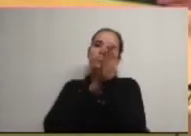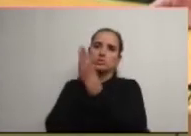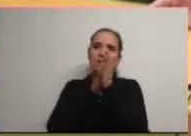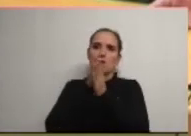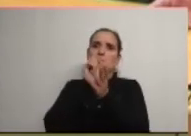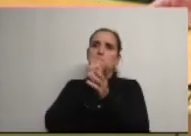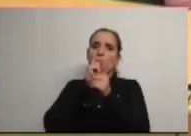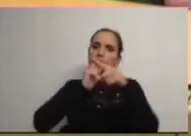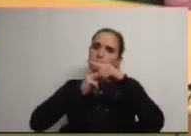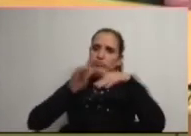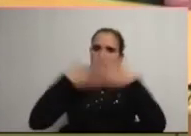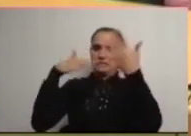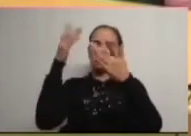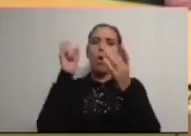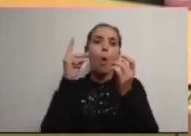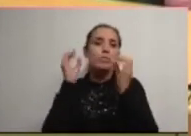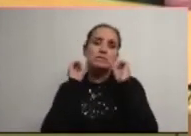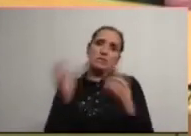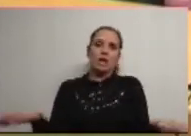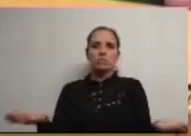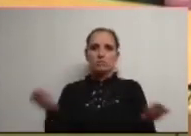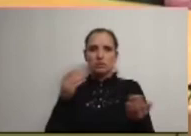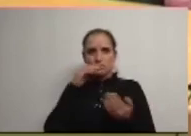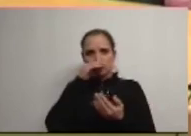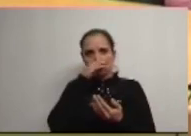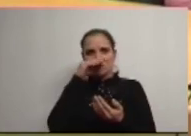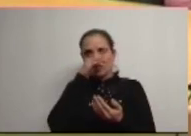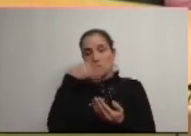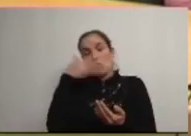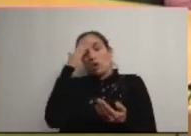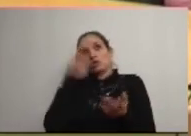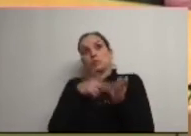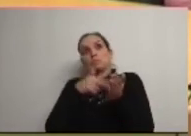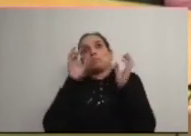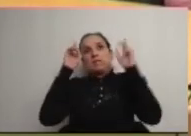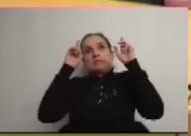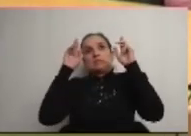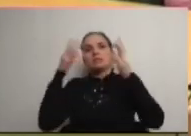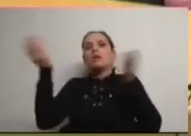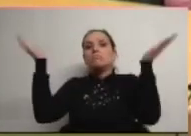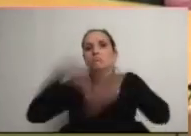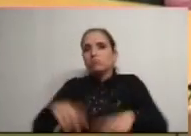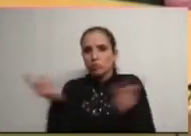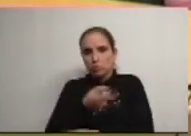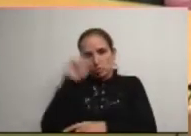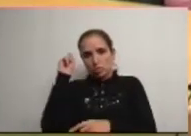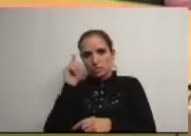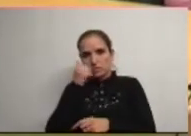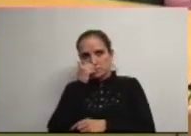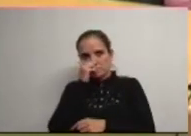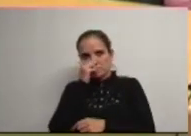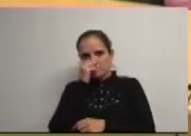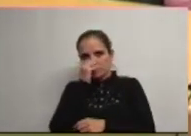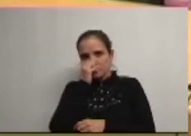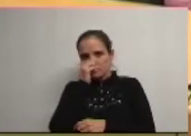e pode potenciar ou não fazer espero que não decida pular baixo é isso só ok é essa